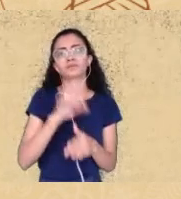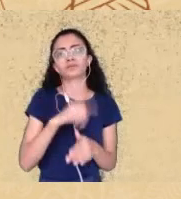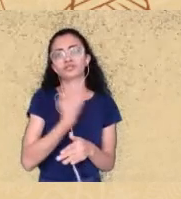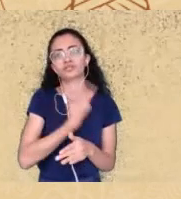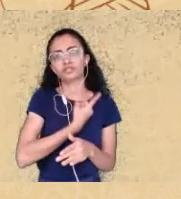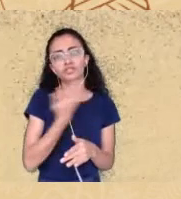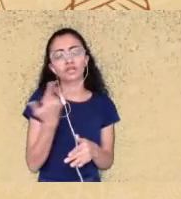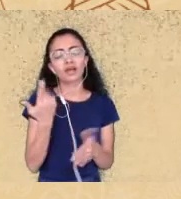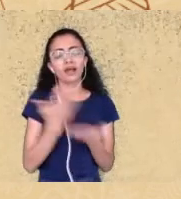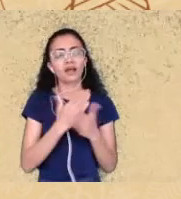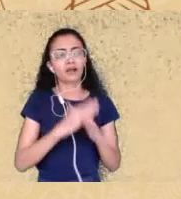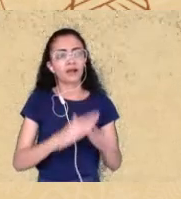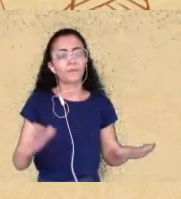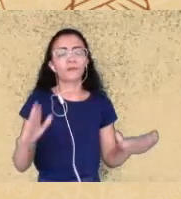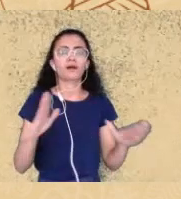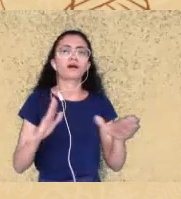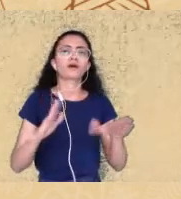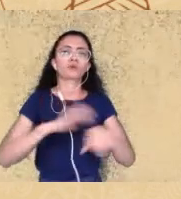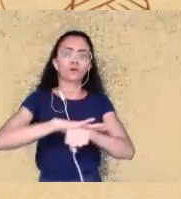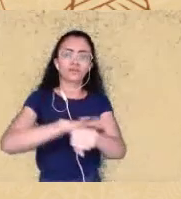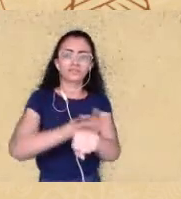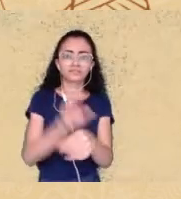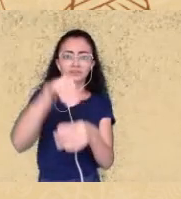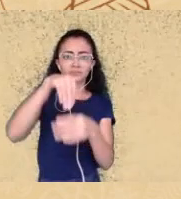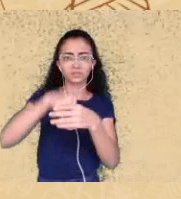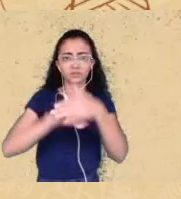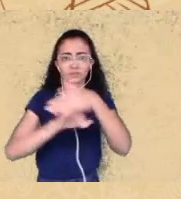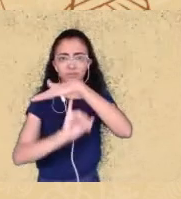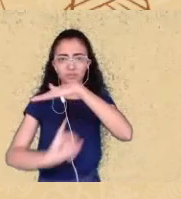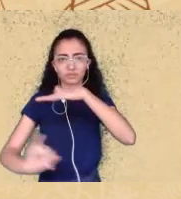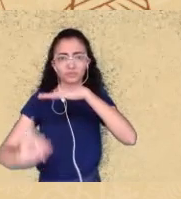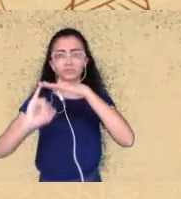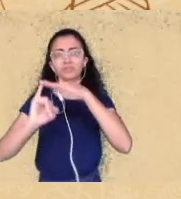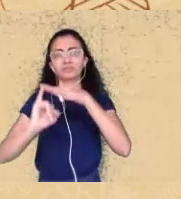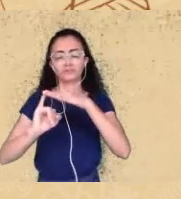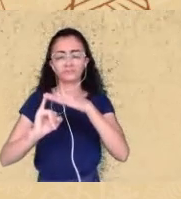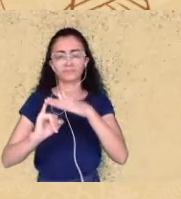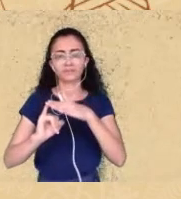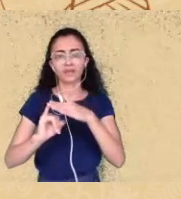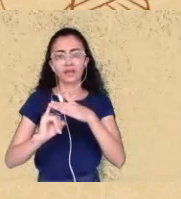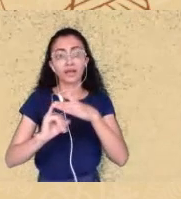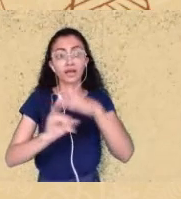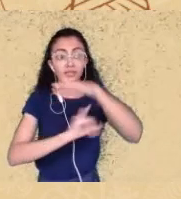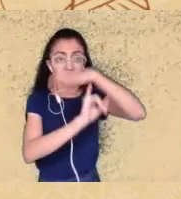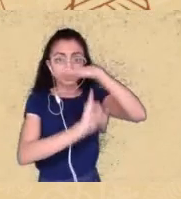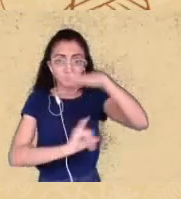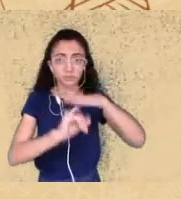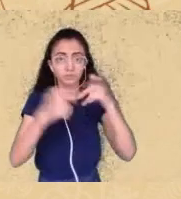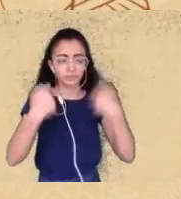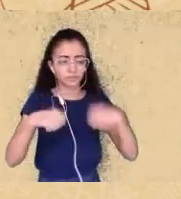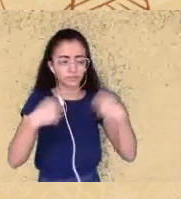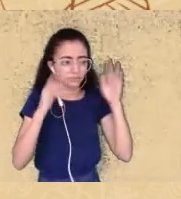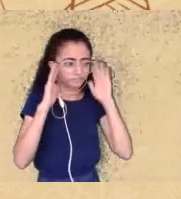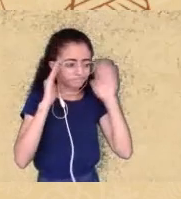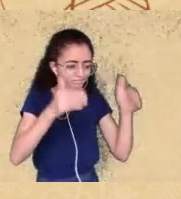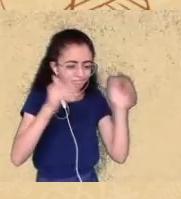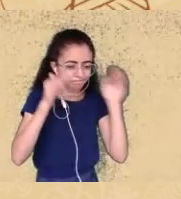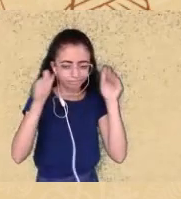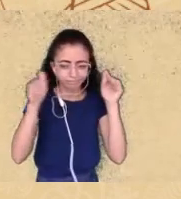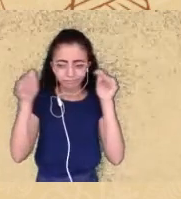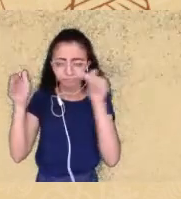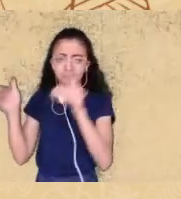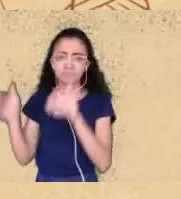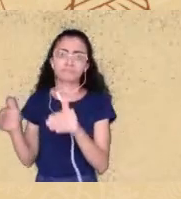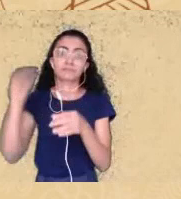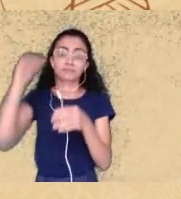sistema conselho a gente precisa olhar nas nossas instituições não adianta a gente olhar só para fora a gente precisa olhar para dentro